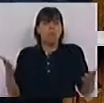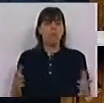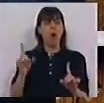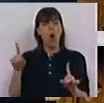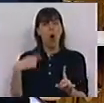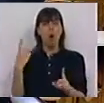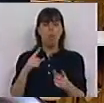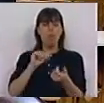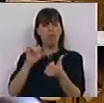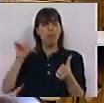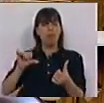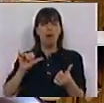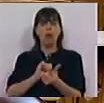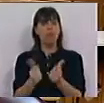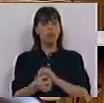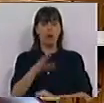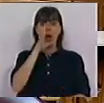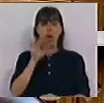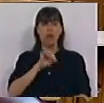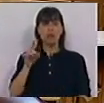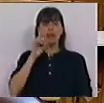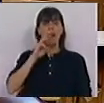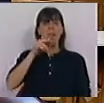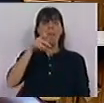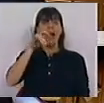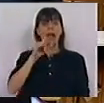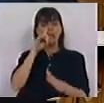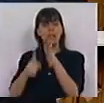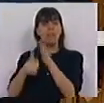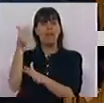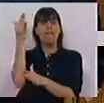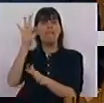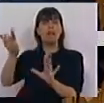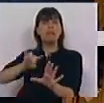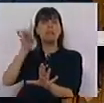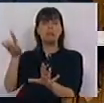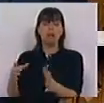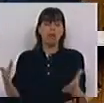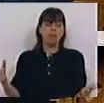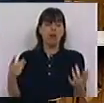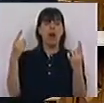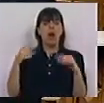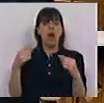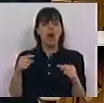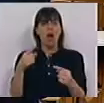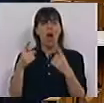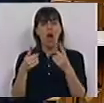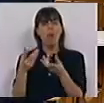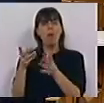Seria uma má mudança, por exemplo, se a Sra. Marine Le Pen vencesse em França. E por acaso existe alguma